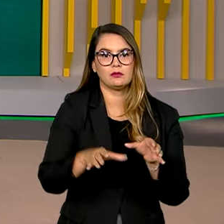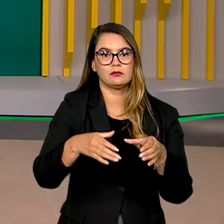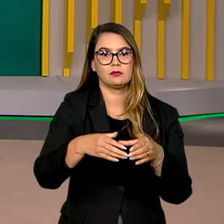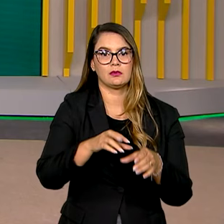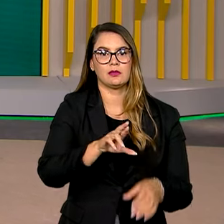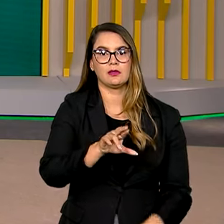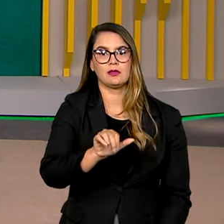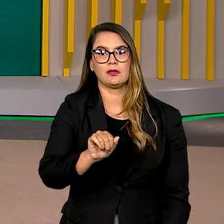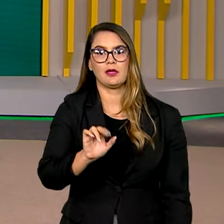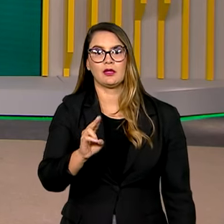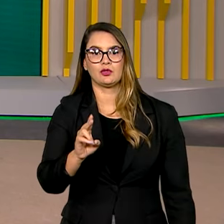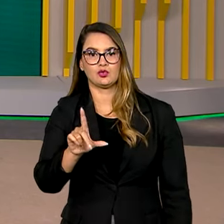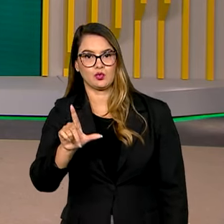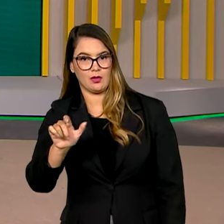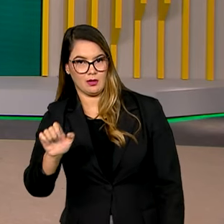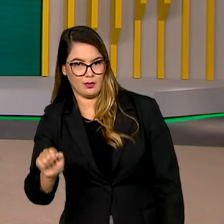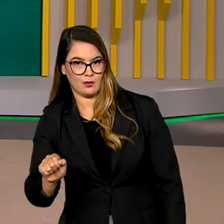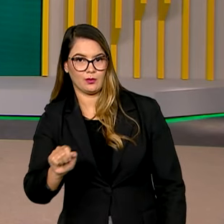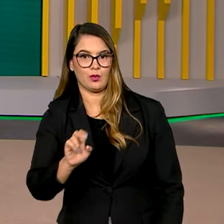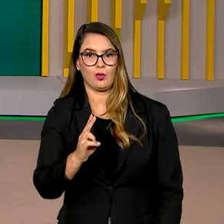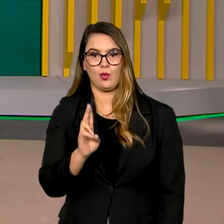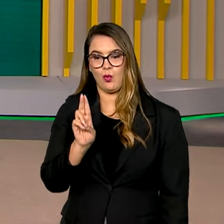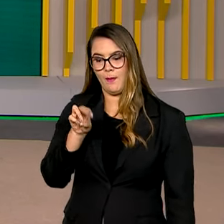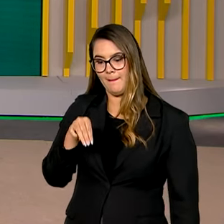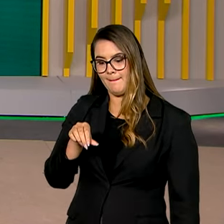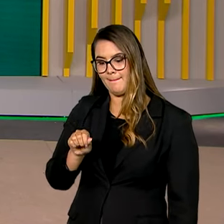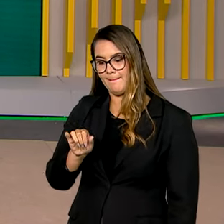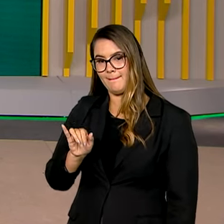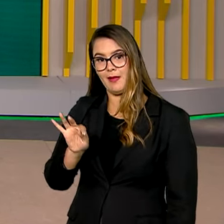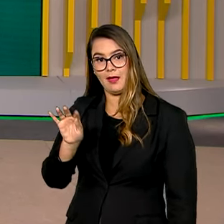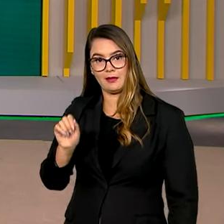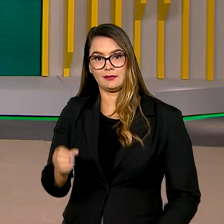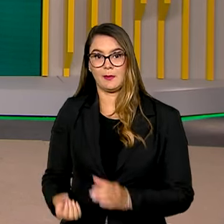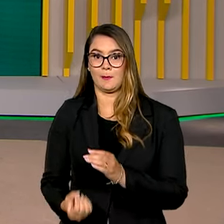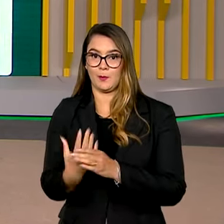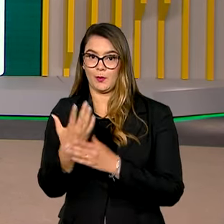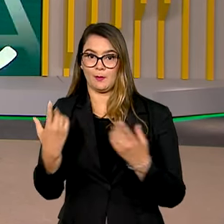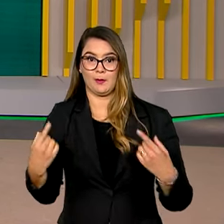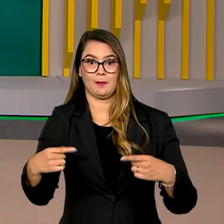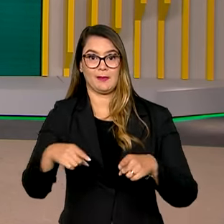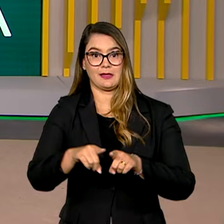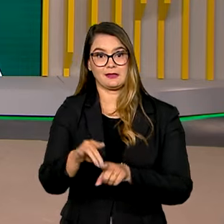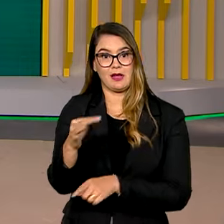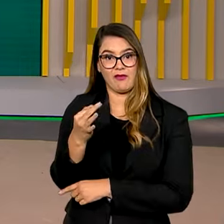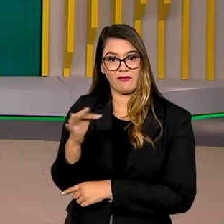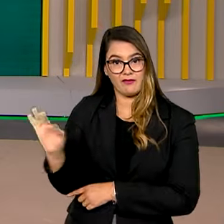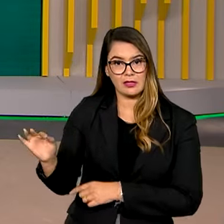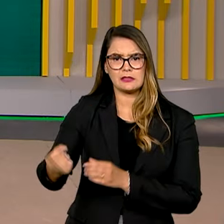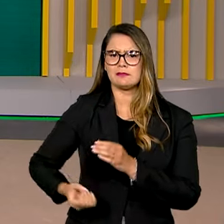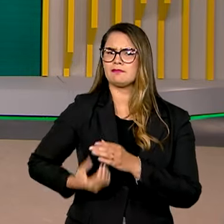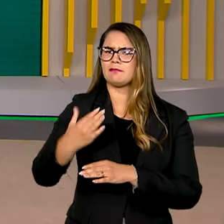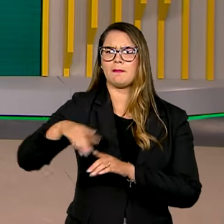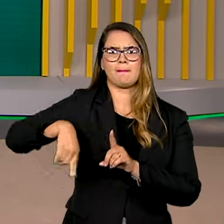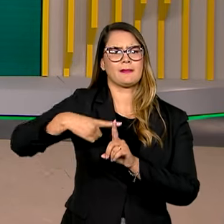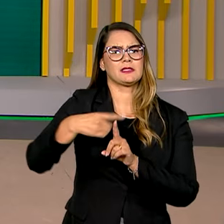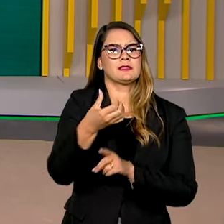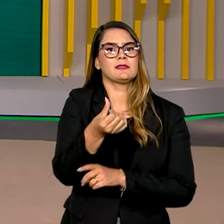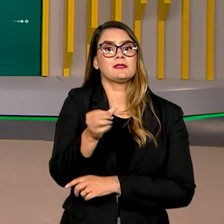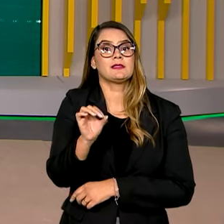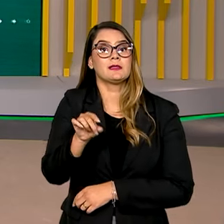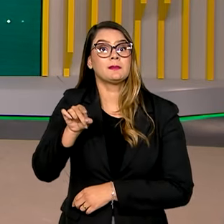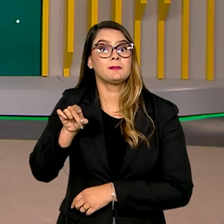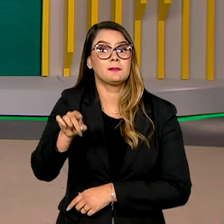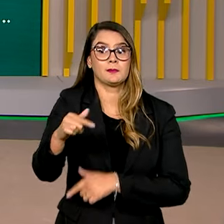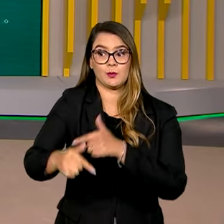classe Riachuelo, o Humaitá, produzido por uma parceria com a França e que gerou mais de 60 mil